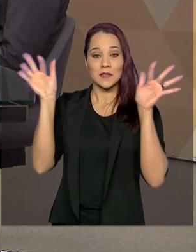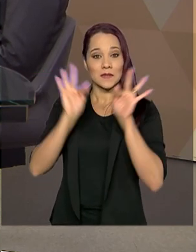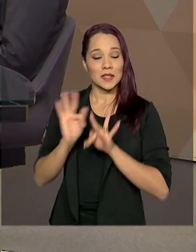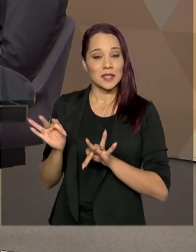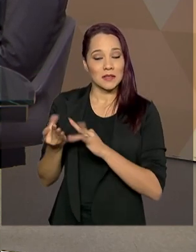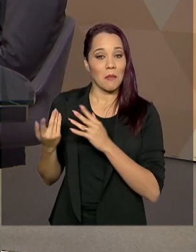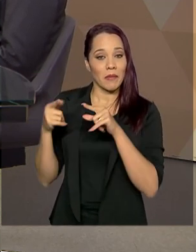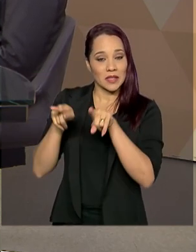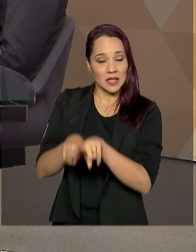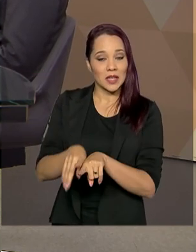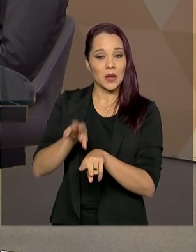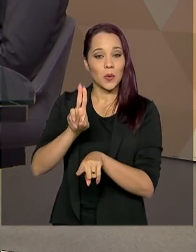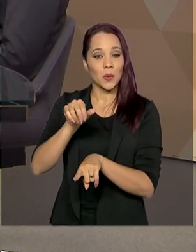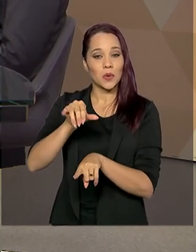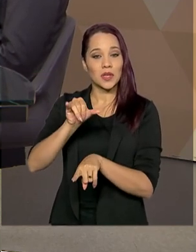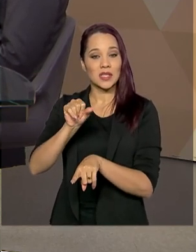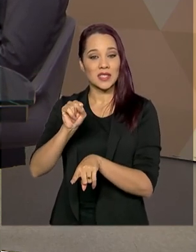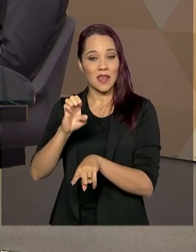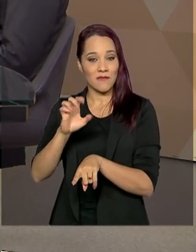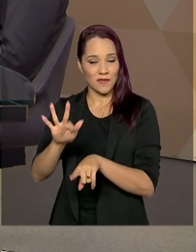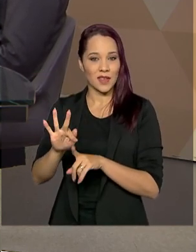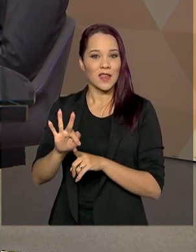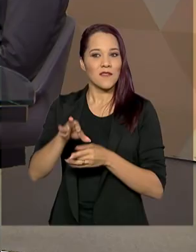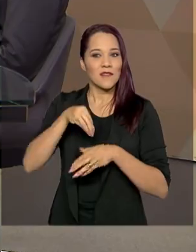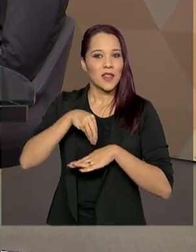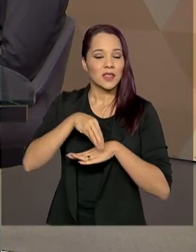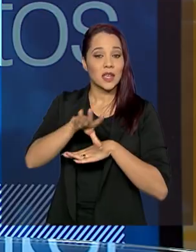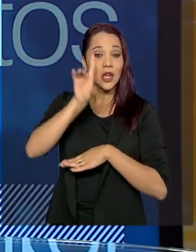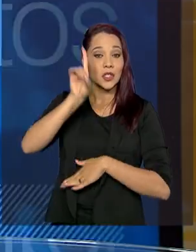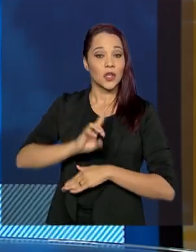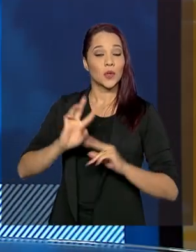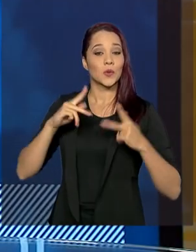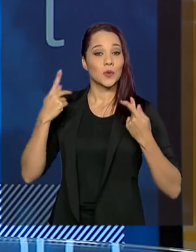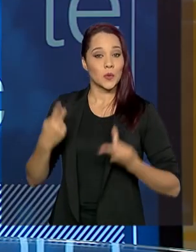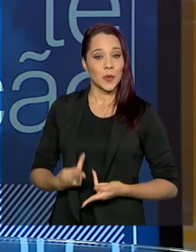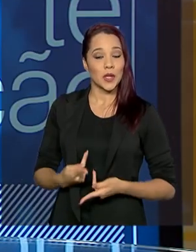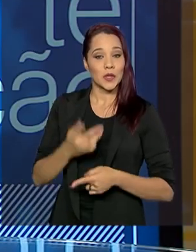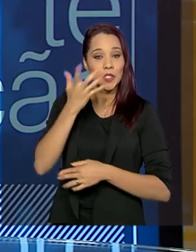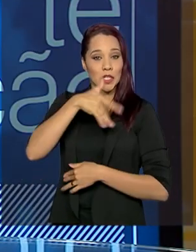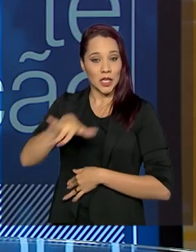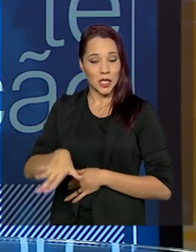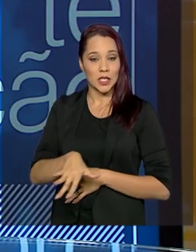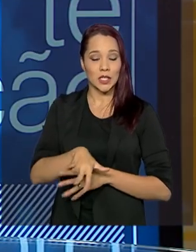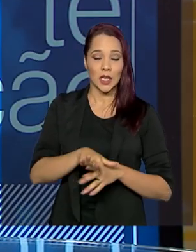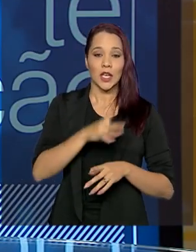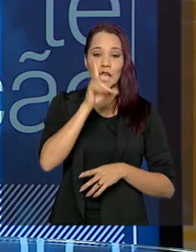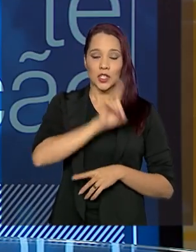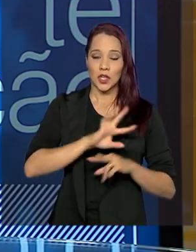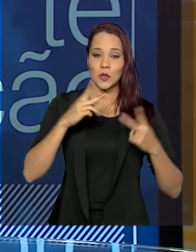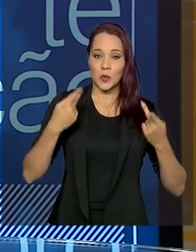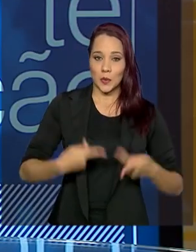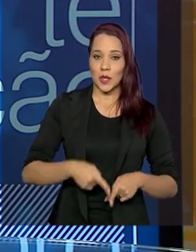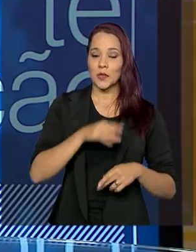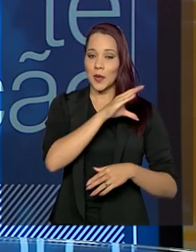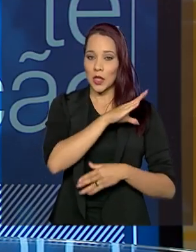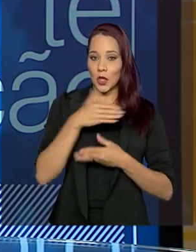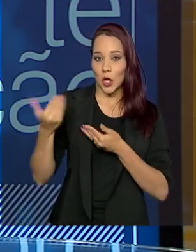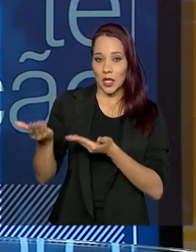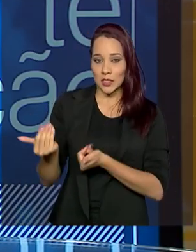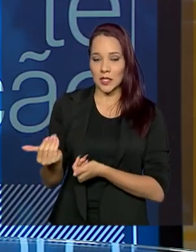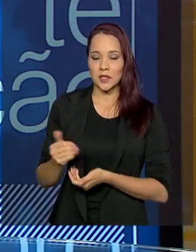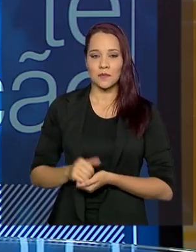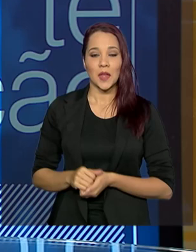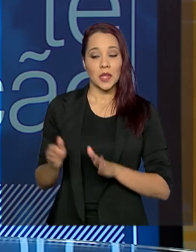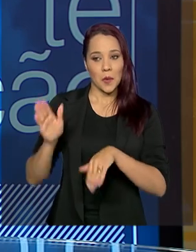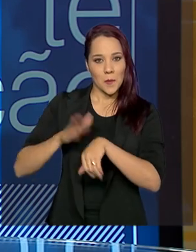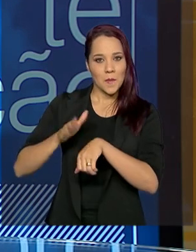parceria com o Unicef, nós vamos lançar o Direitos Humanos Kids e Direitos Humanos Team. O que é isso? As próprias crianças